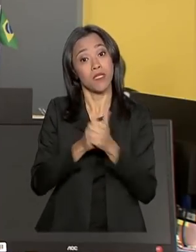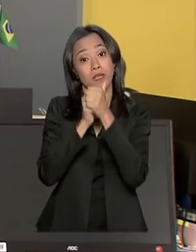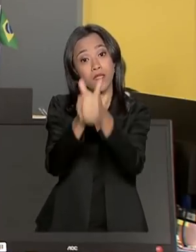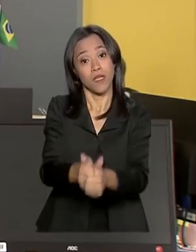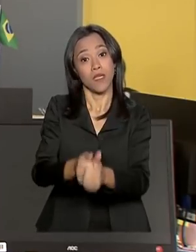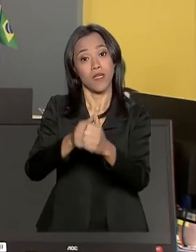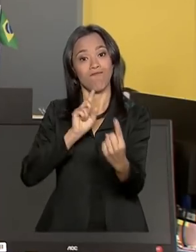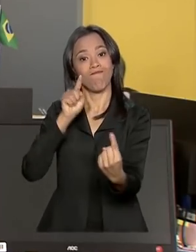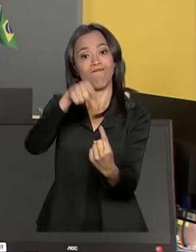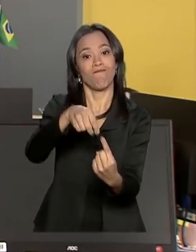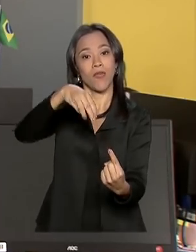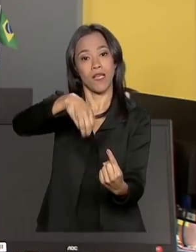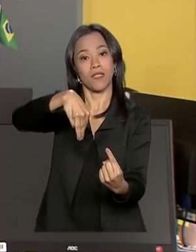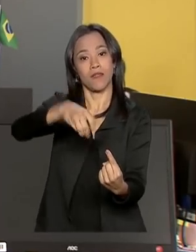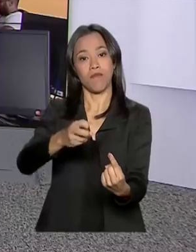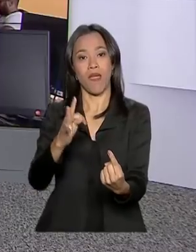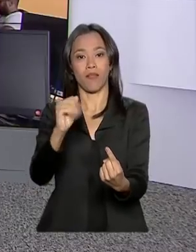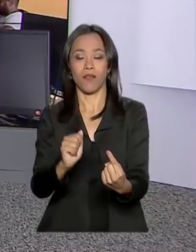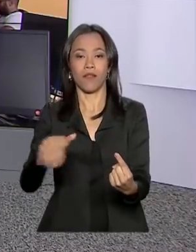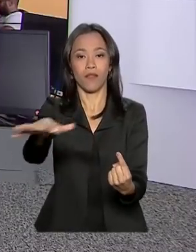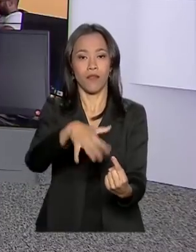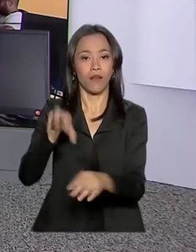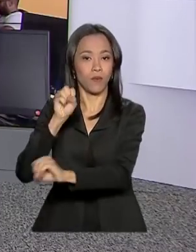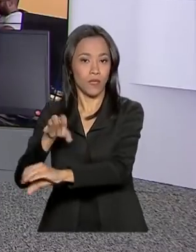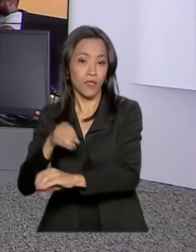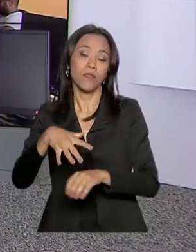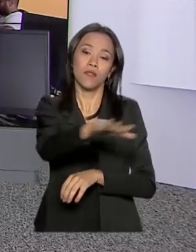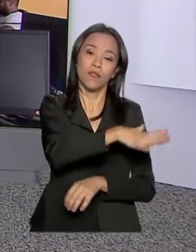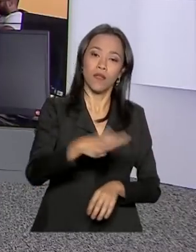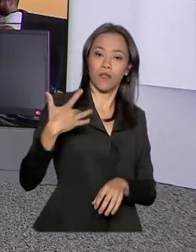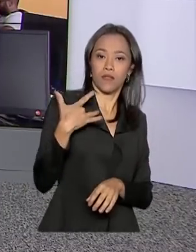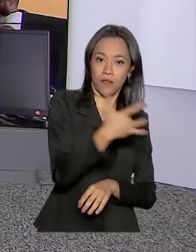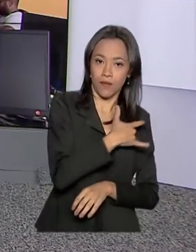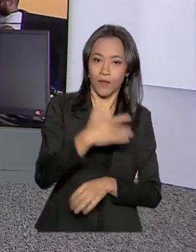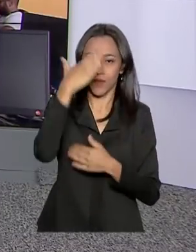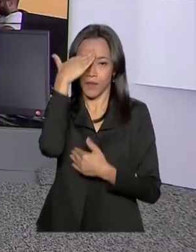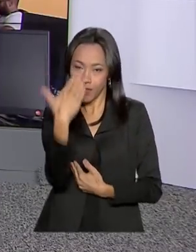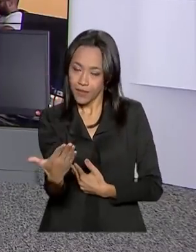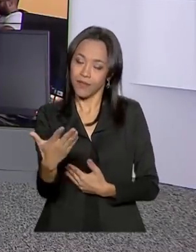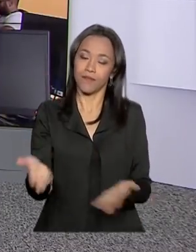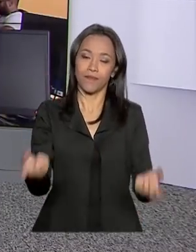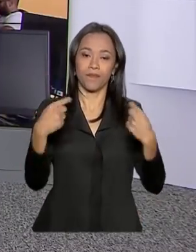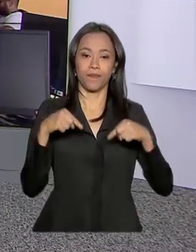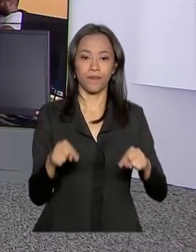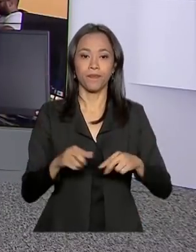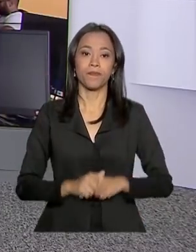educação e saúde. Mara, é com você. Obrigada, Marcelo. Bom dia para você.